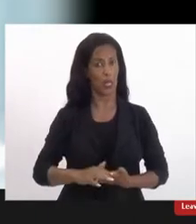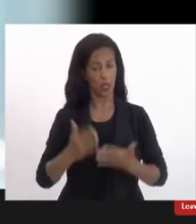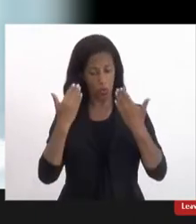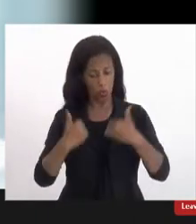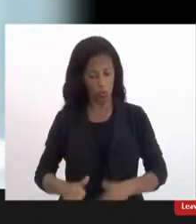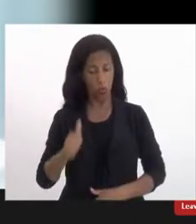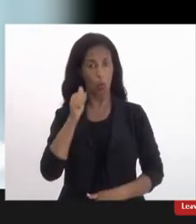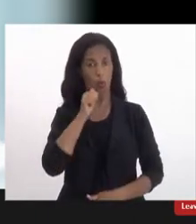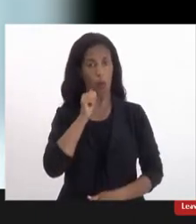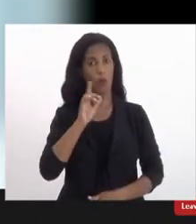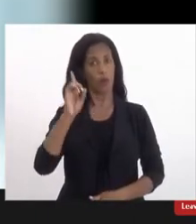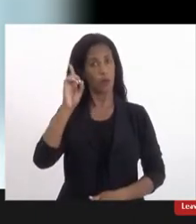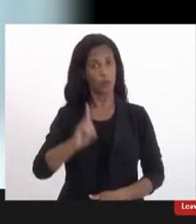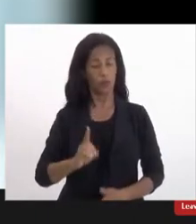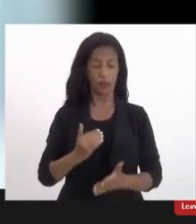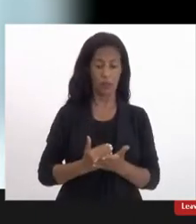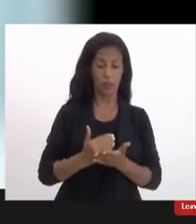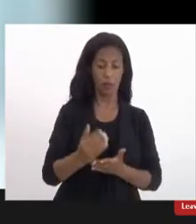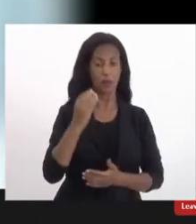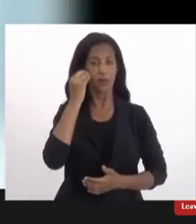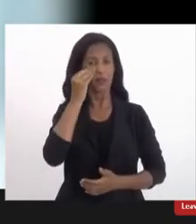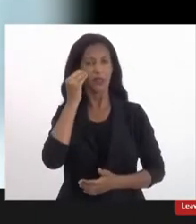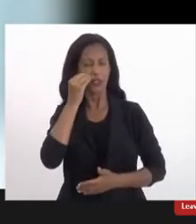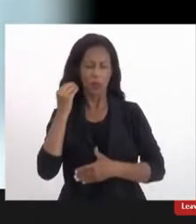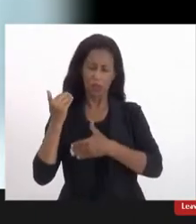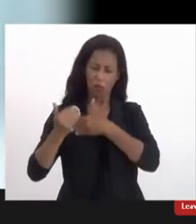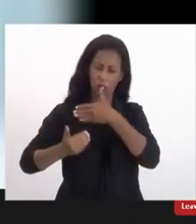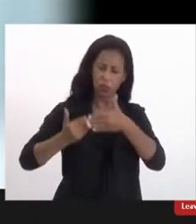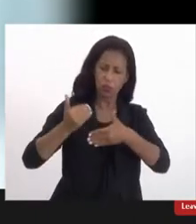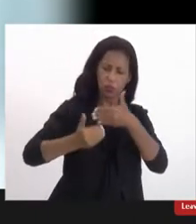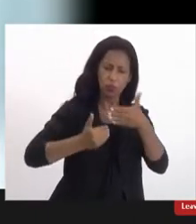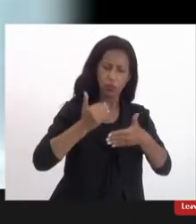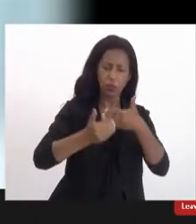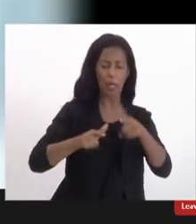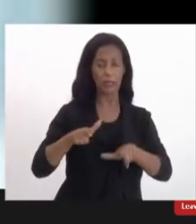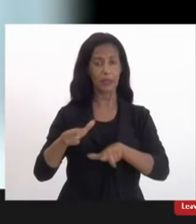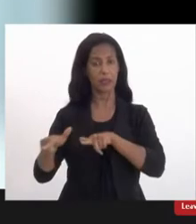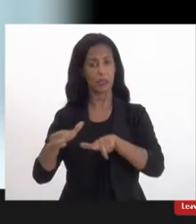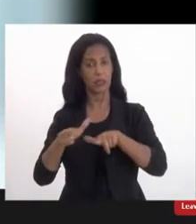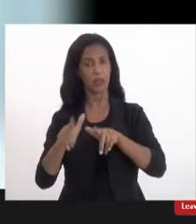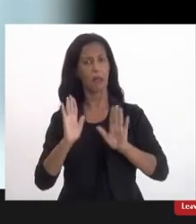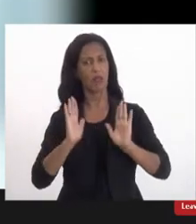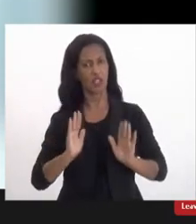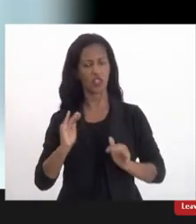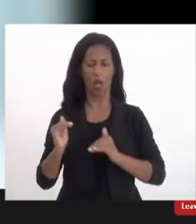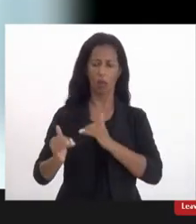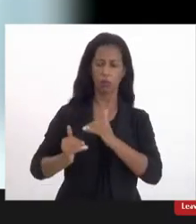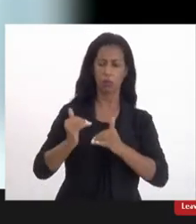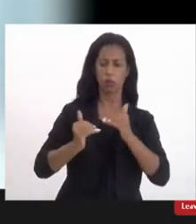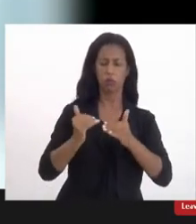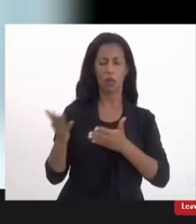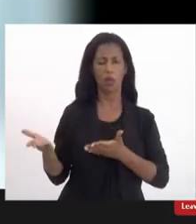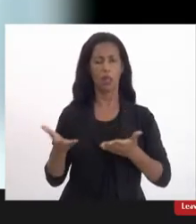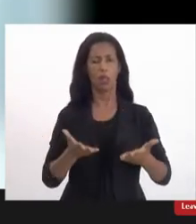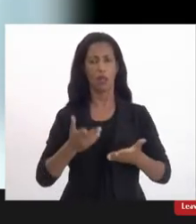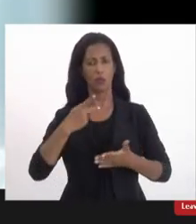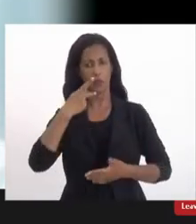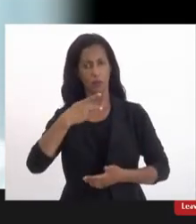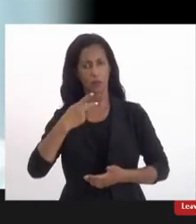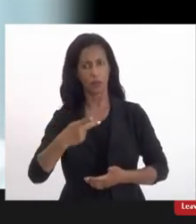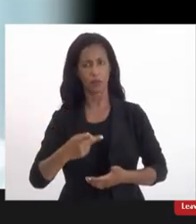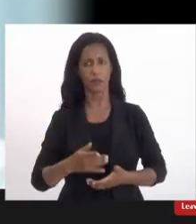mulher com deficiência e a partir dessas experiências e de trabalhos que já desenvolvemos é que eu faço a minha fala